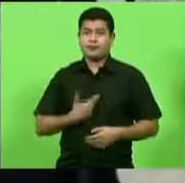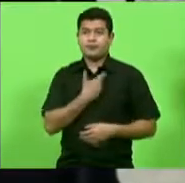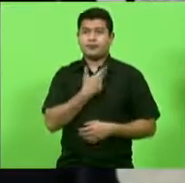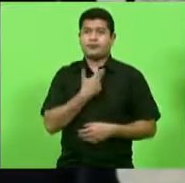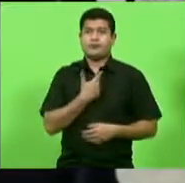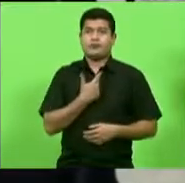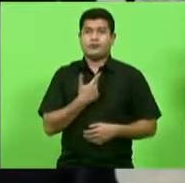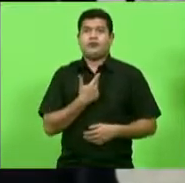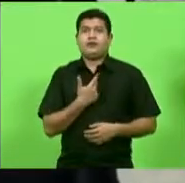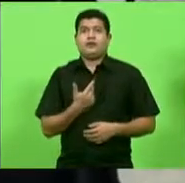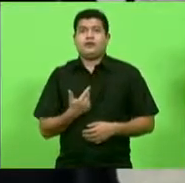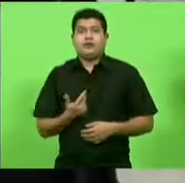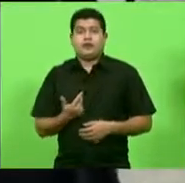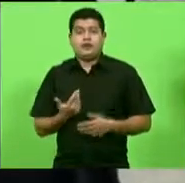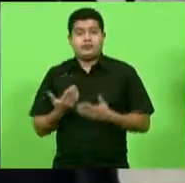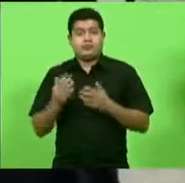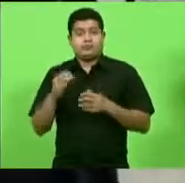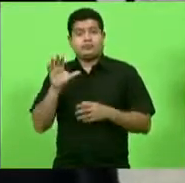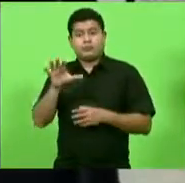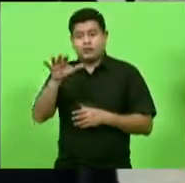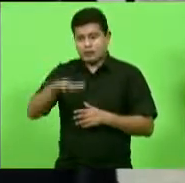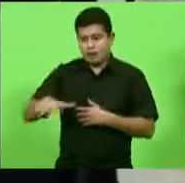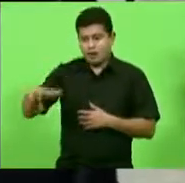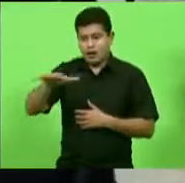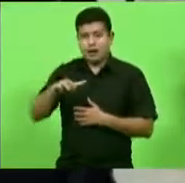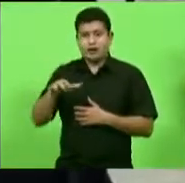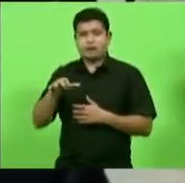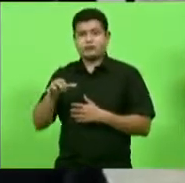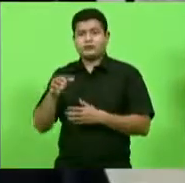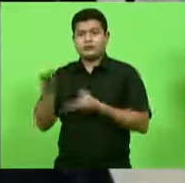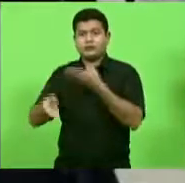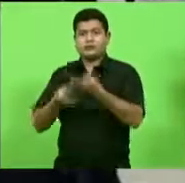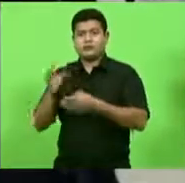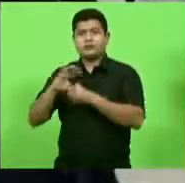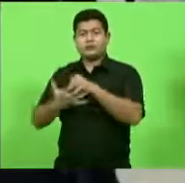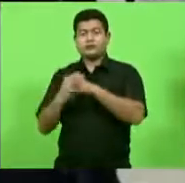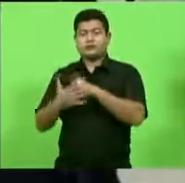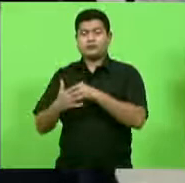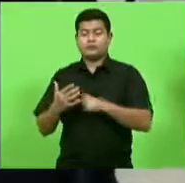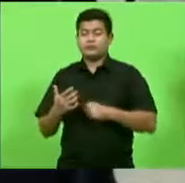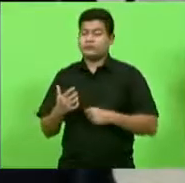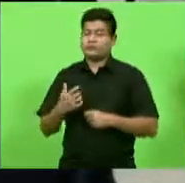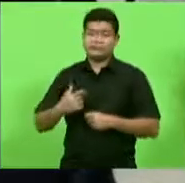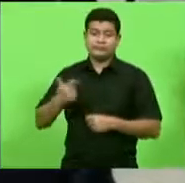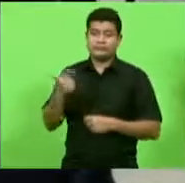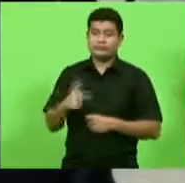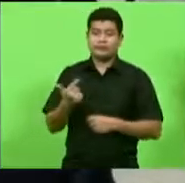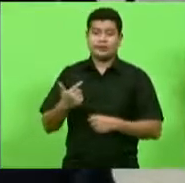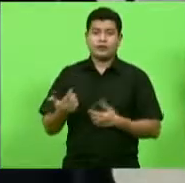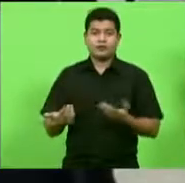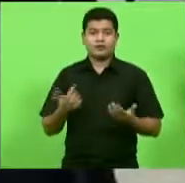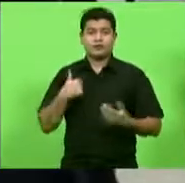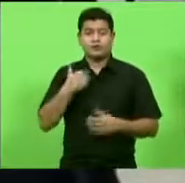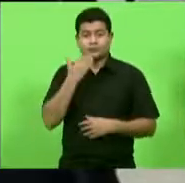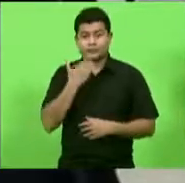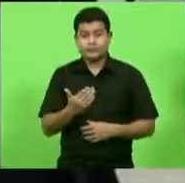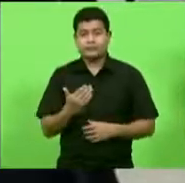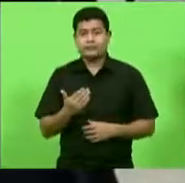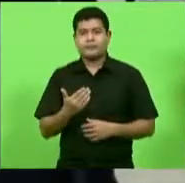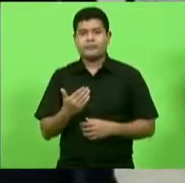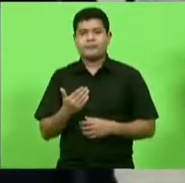coisa que não existe nos hospitais que atendem o covid então é um apelo que eu que eu tenho feito